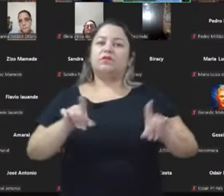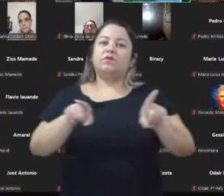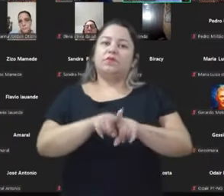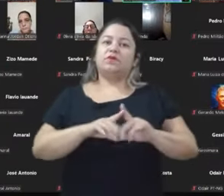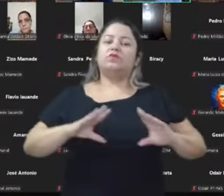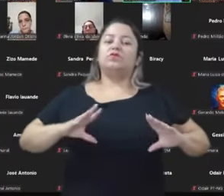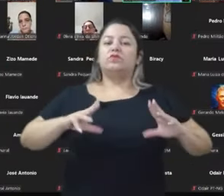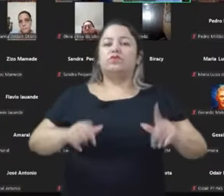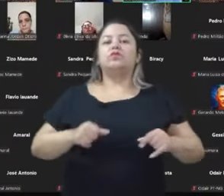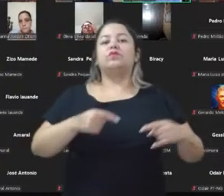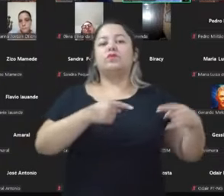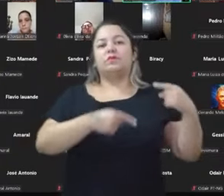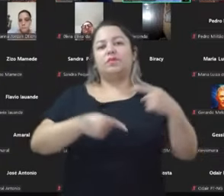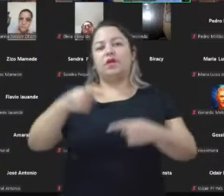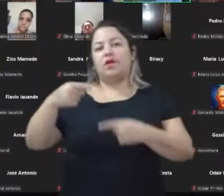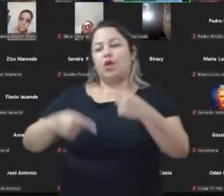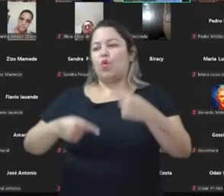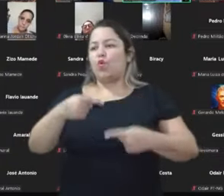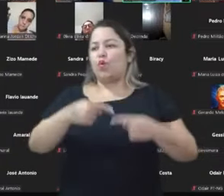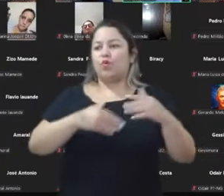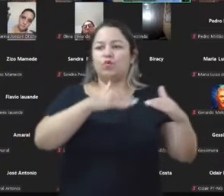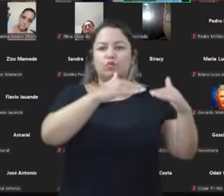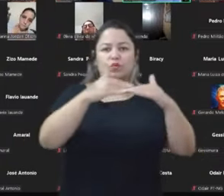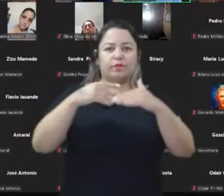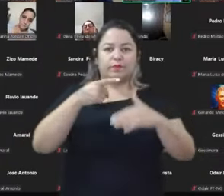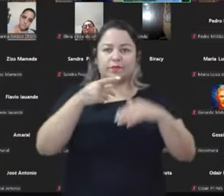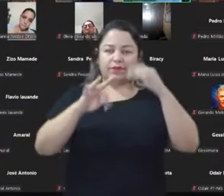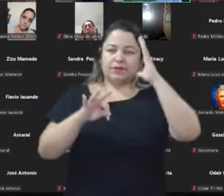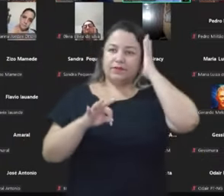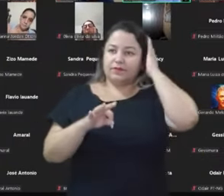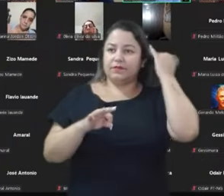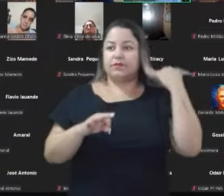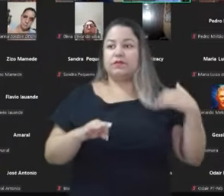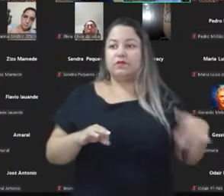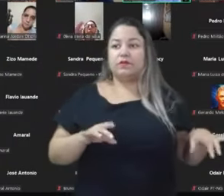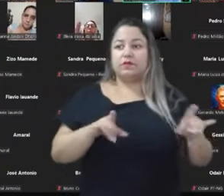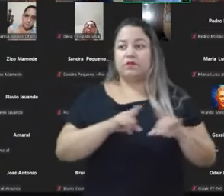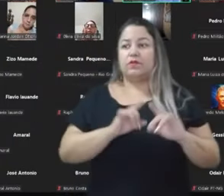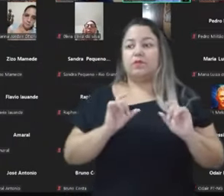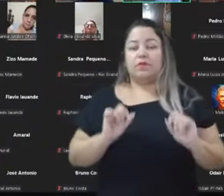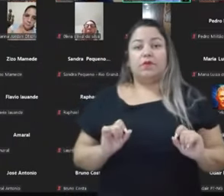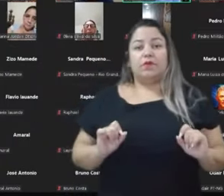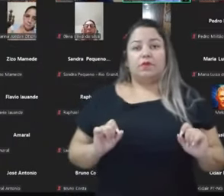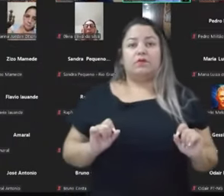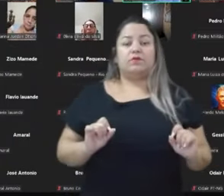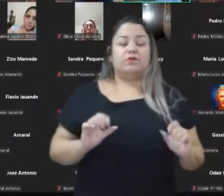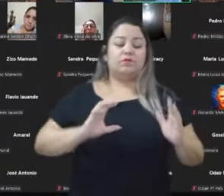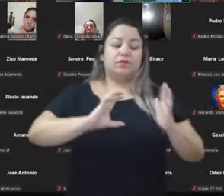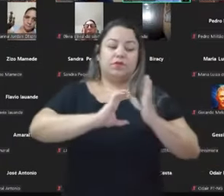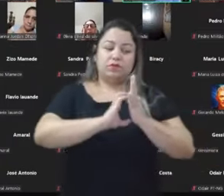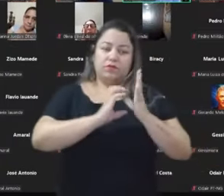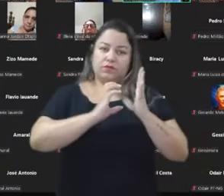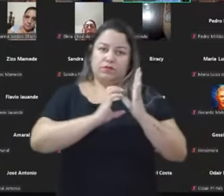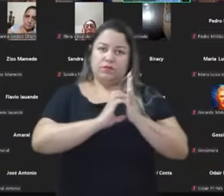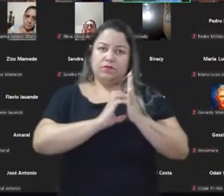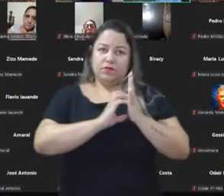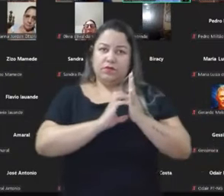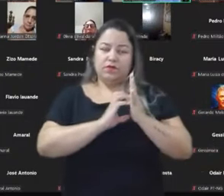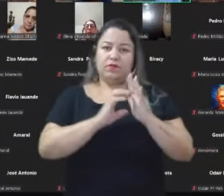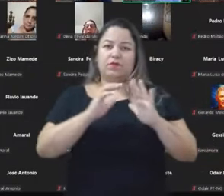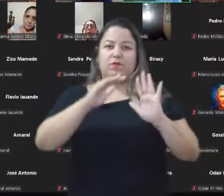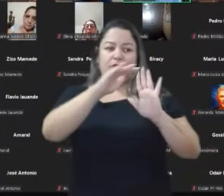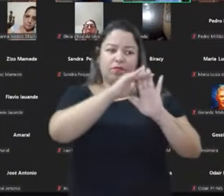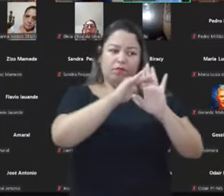o debate de discussão do PT, inclusive internamente, do posicionamento do partido, de uma ação